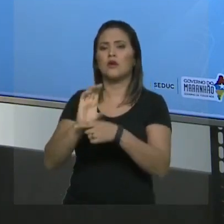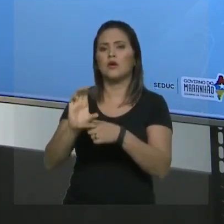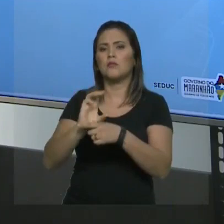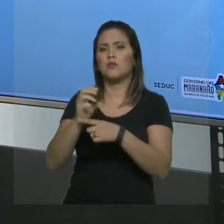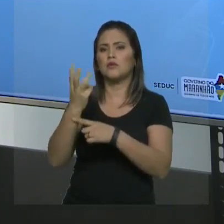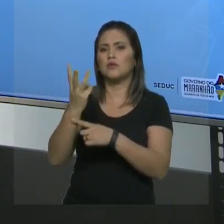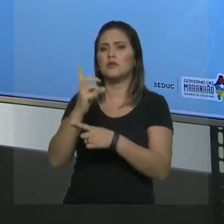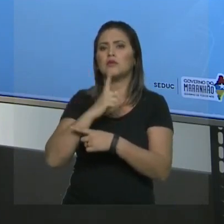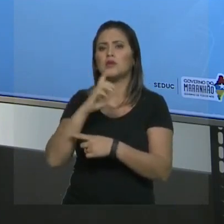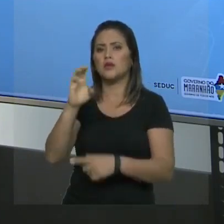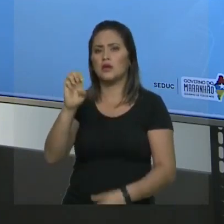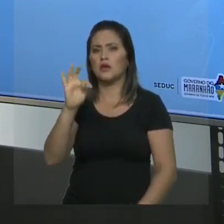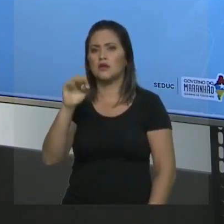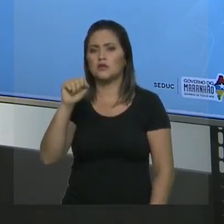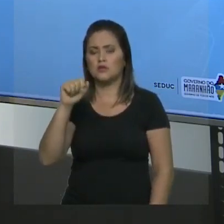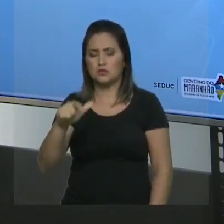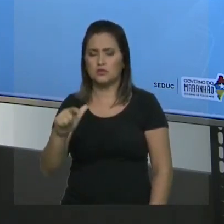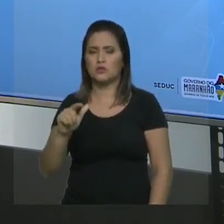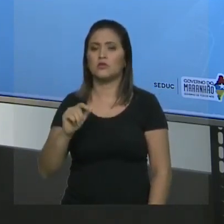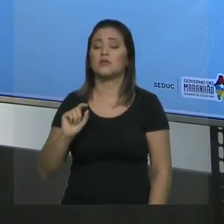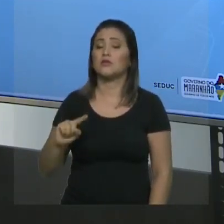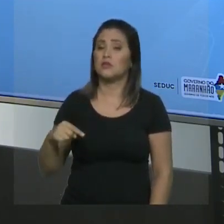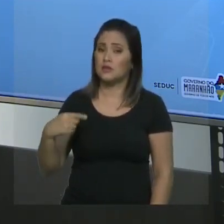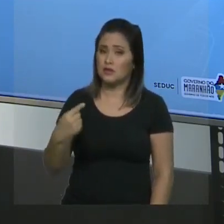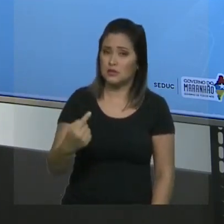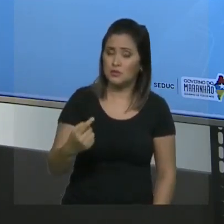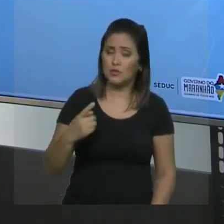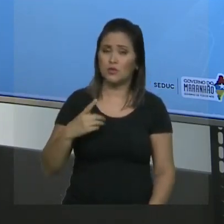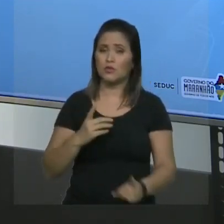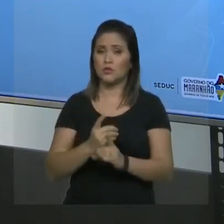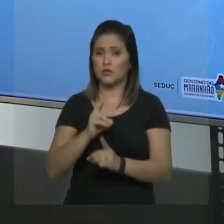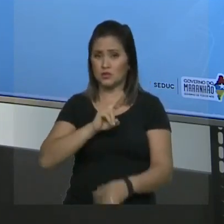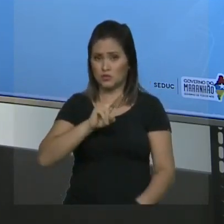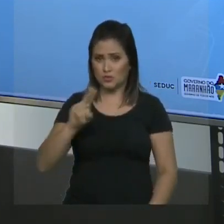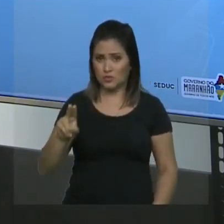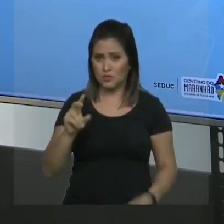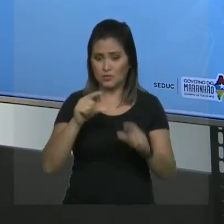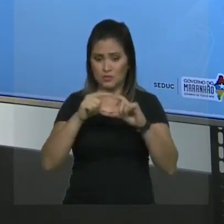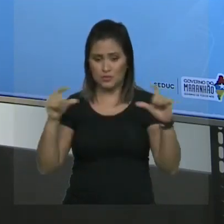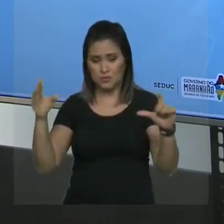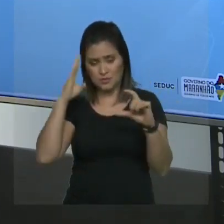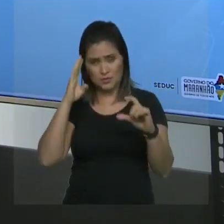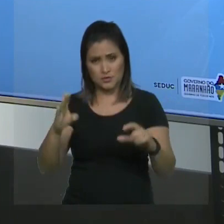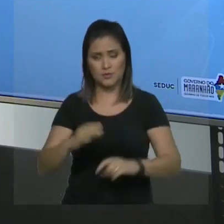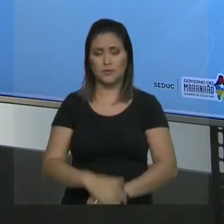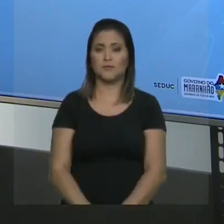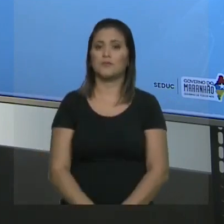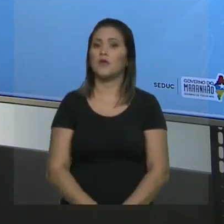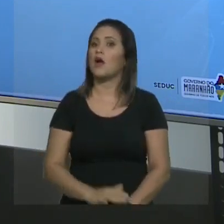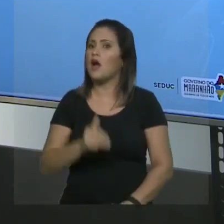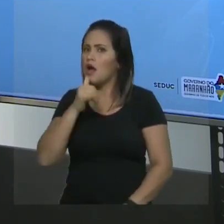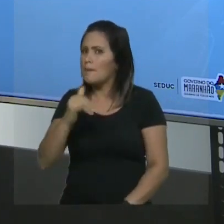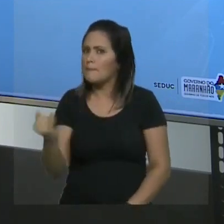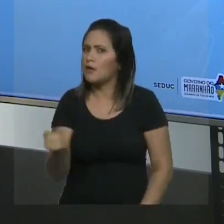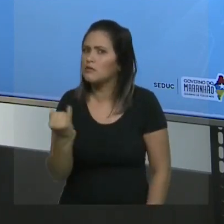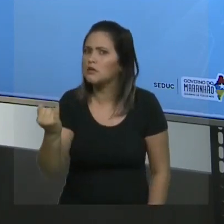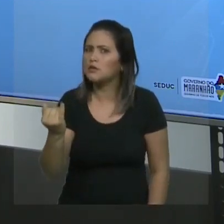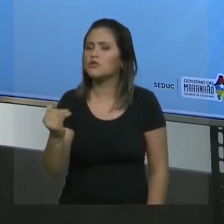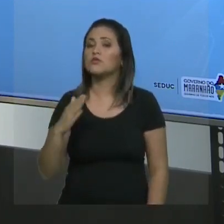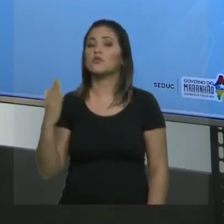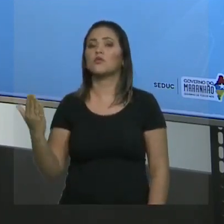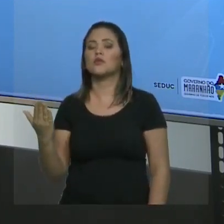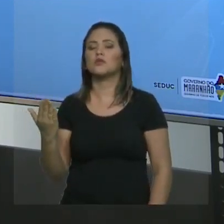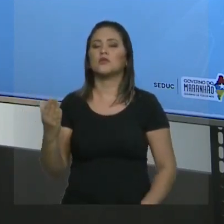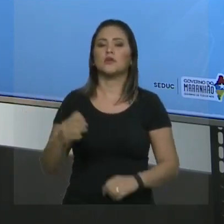cadeia principal, você vai dar o nome da cadeia principal. Ok? Há uma informação importante. Na hora de indicar os radicais, a